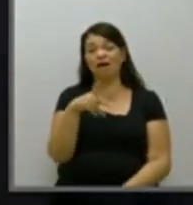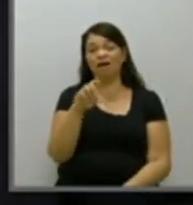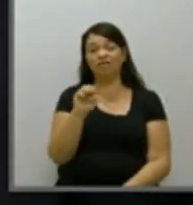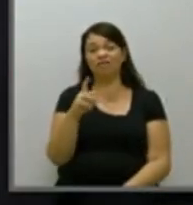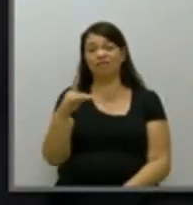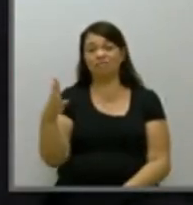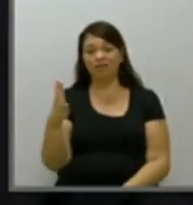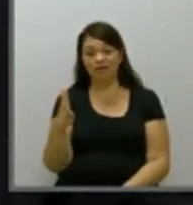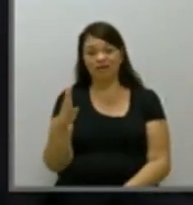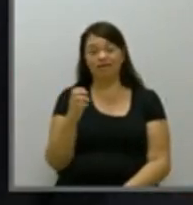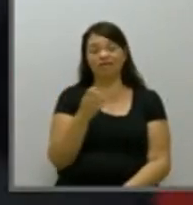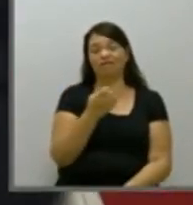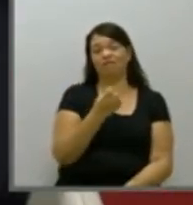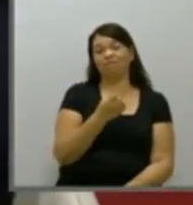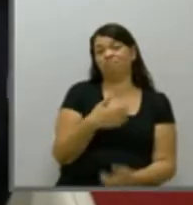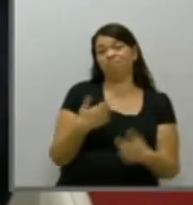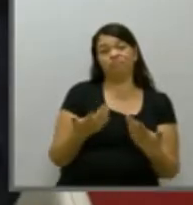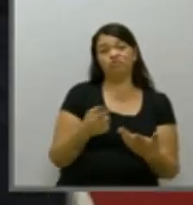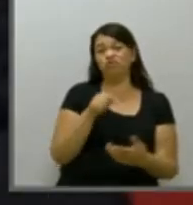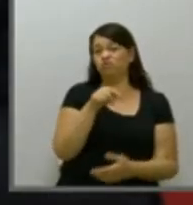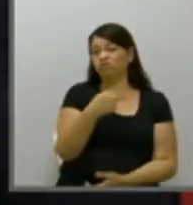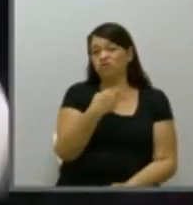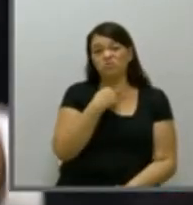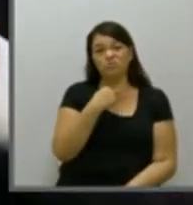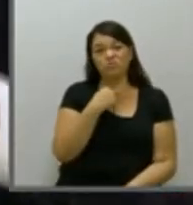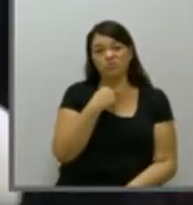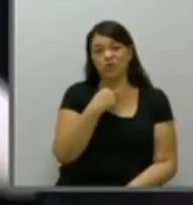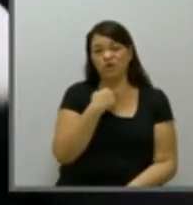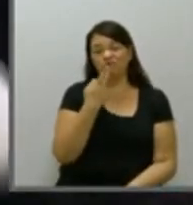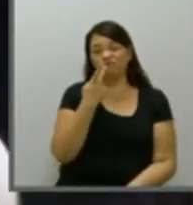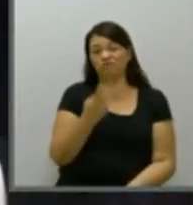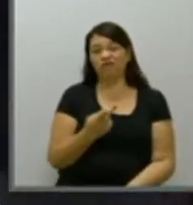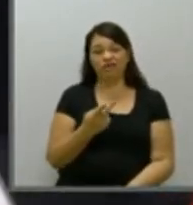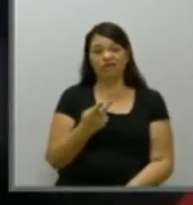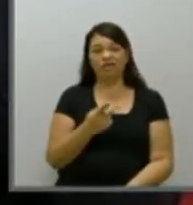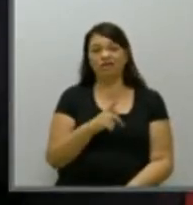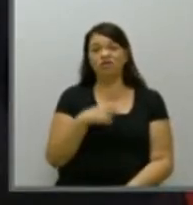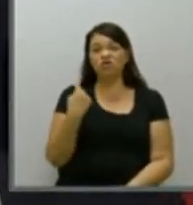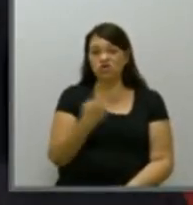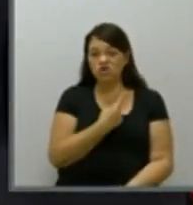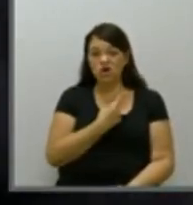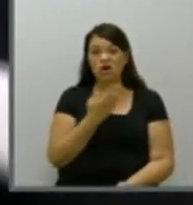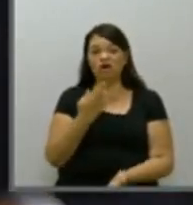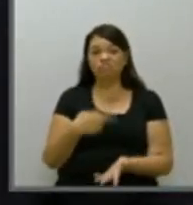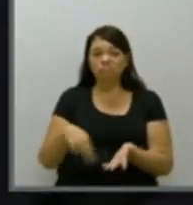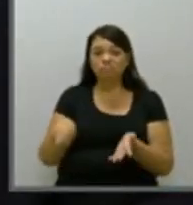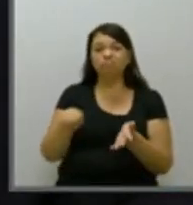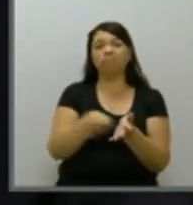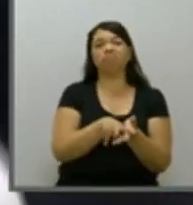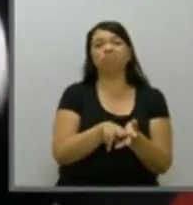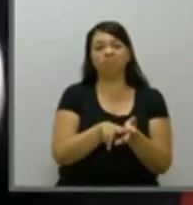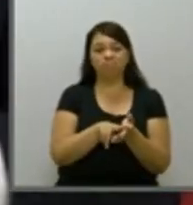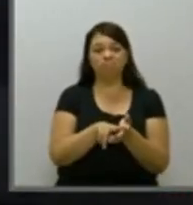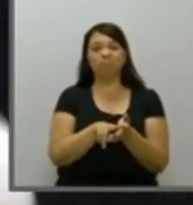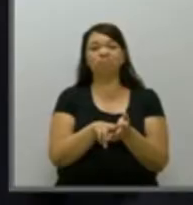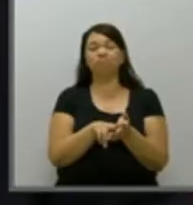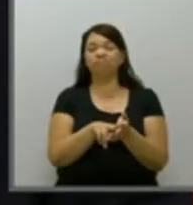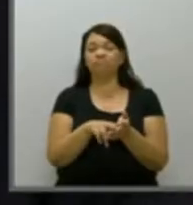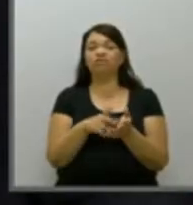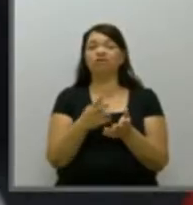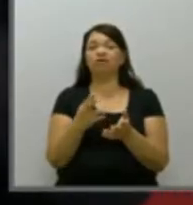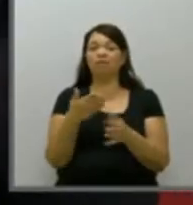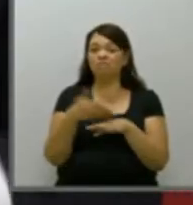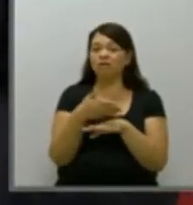aqui. Você não pode negar que quando o governo nós fomos, resgatamos a participação popular, a democracia